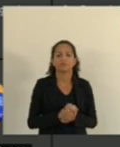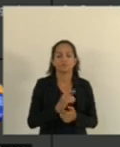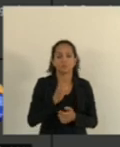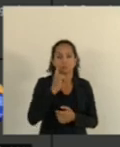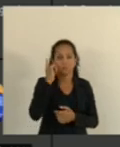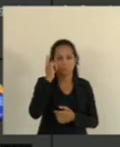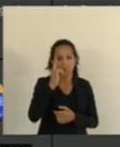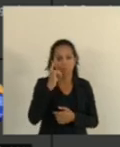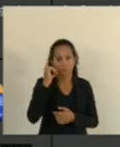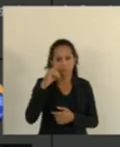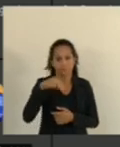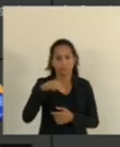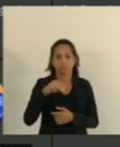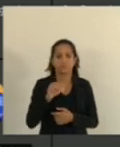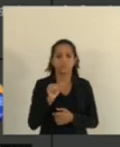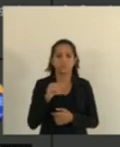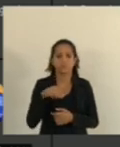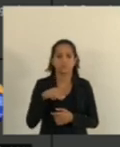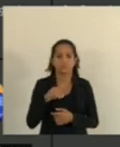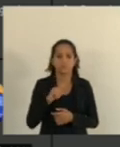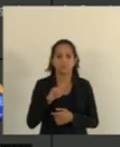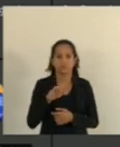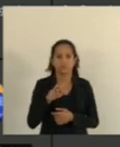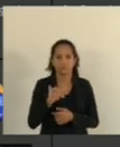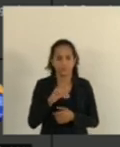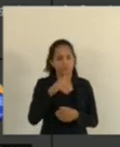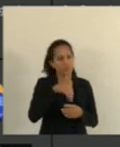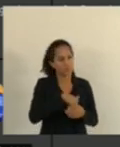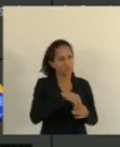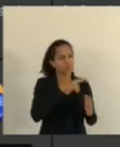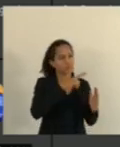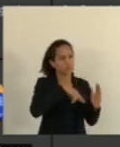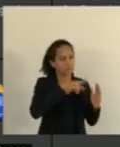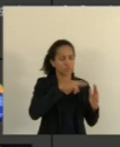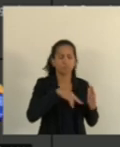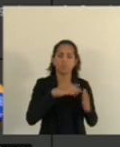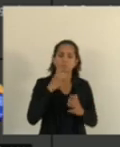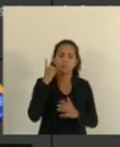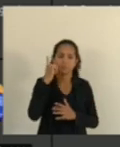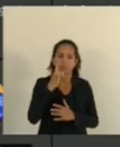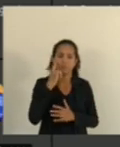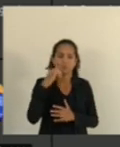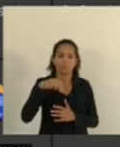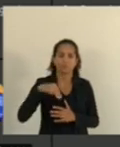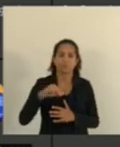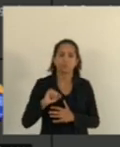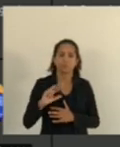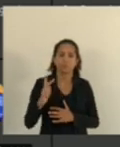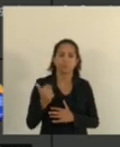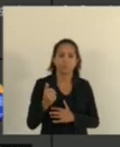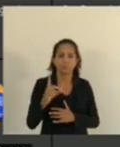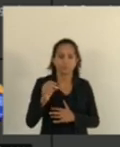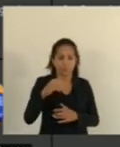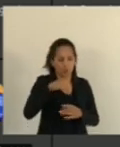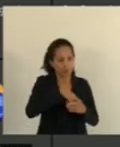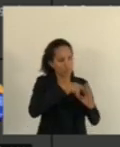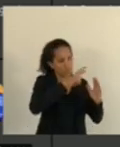Deputado Doutor Emílio Maméri Voto com o relator E deputado Luciano Machado Com o relator